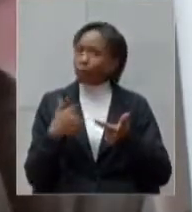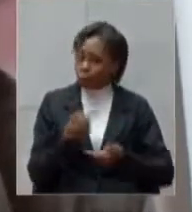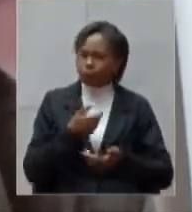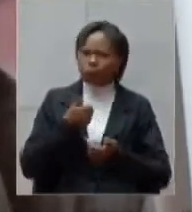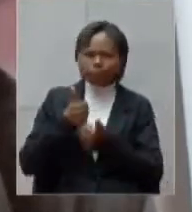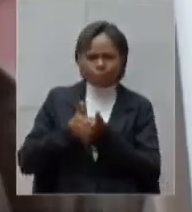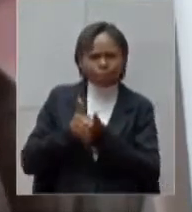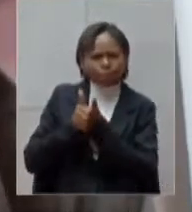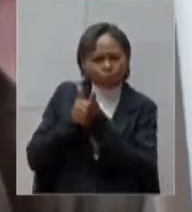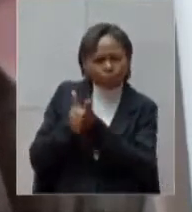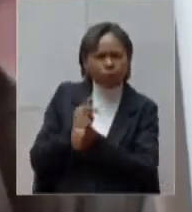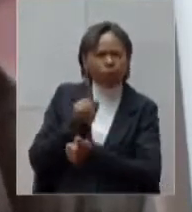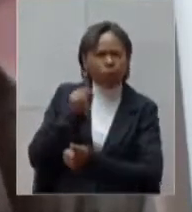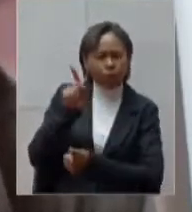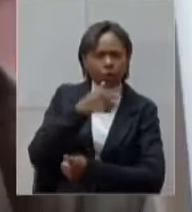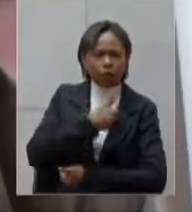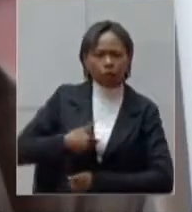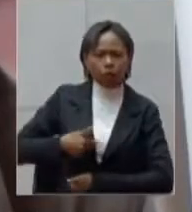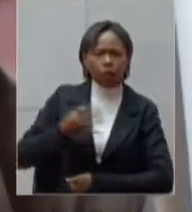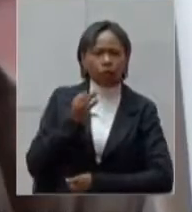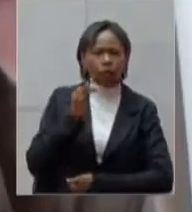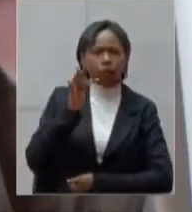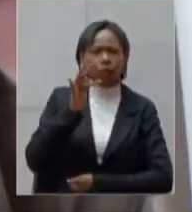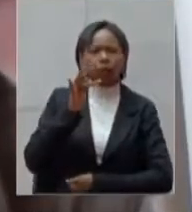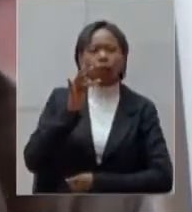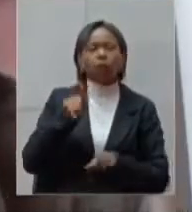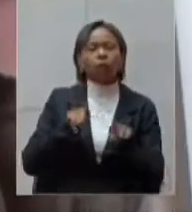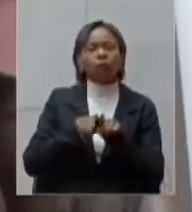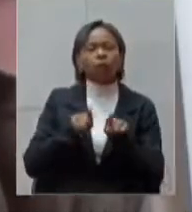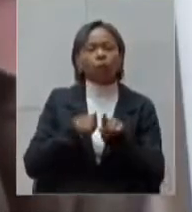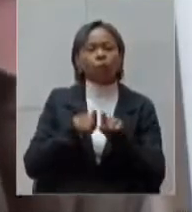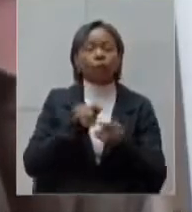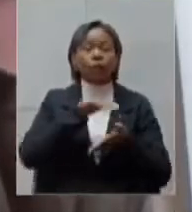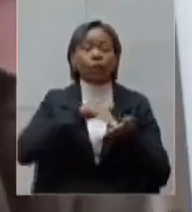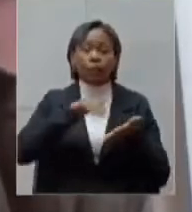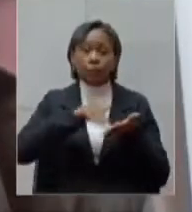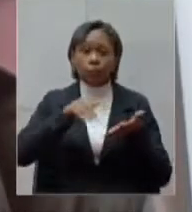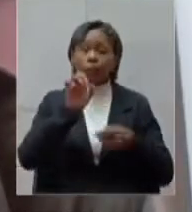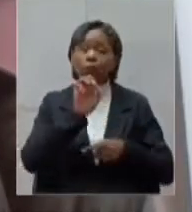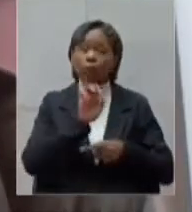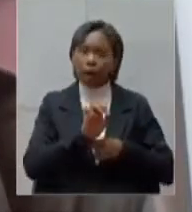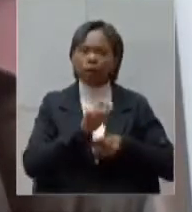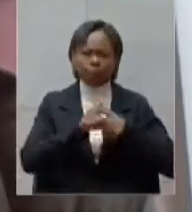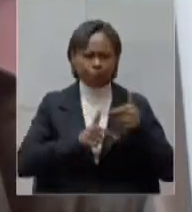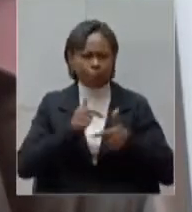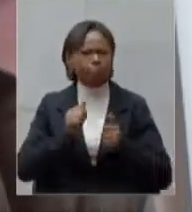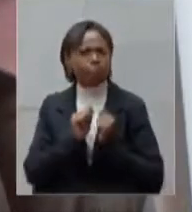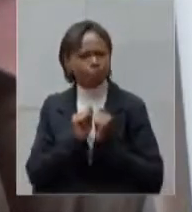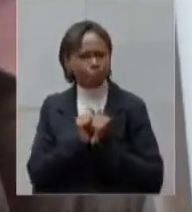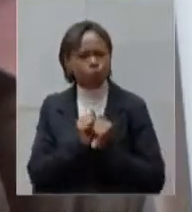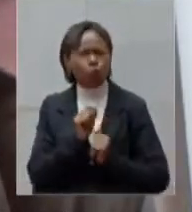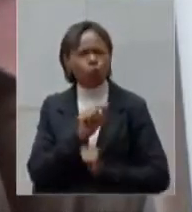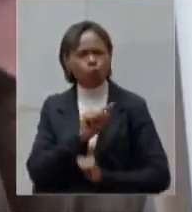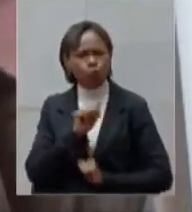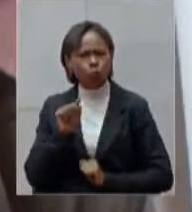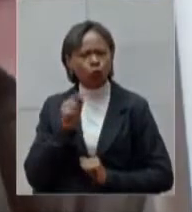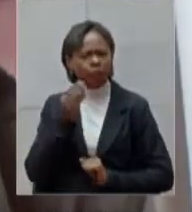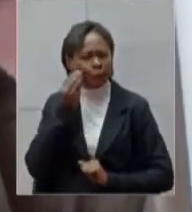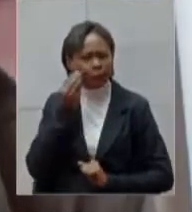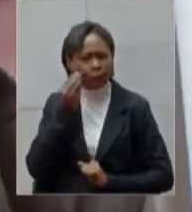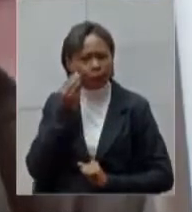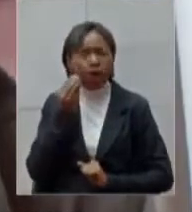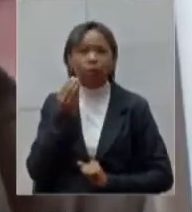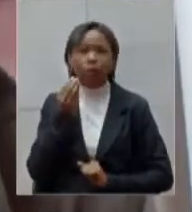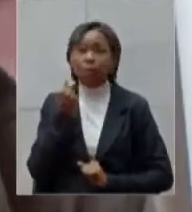partir inclusive da interveniência também da secretaria de estado a nossa o nosso sistema de